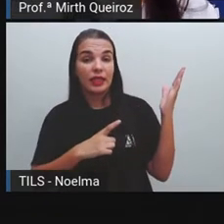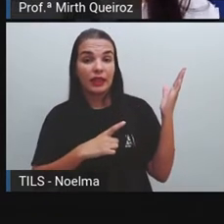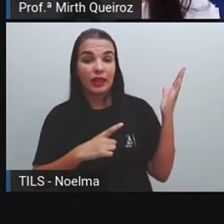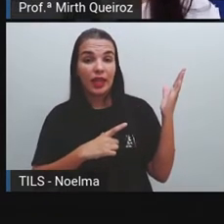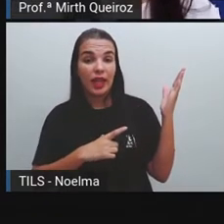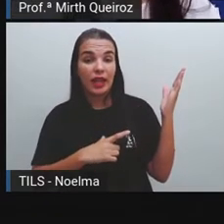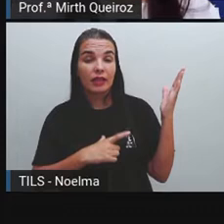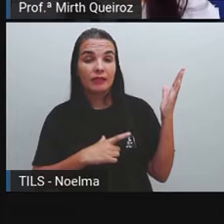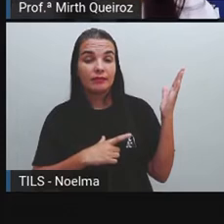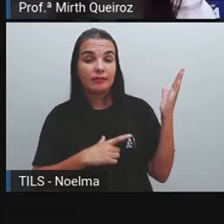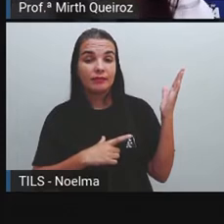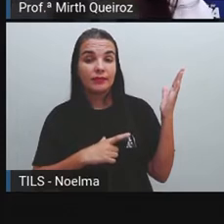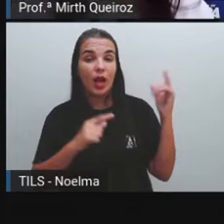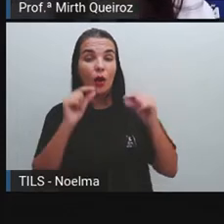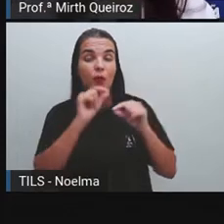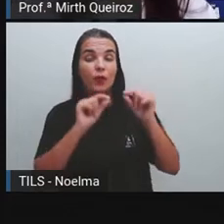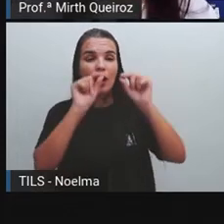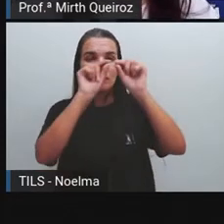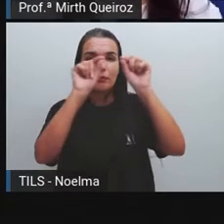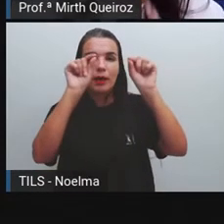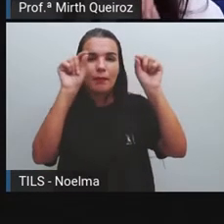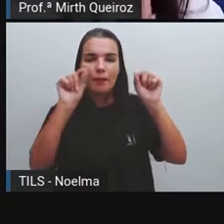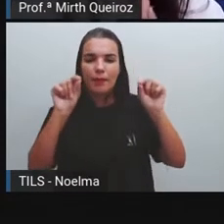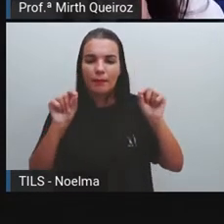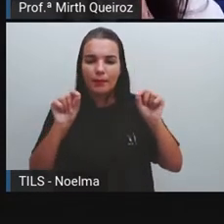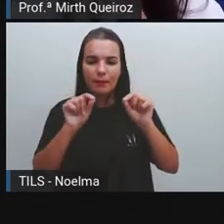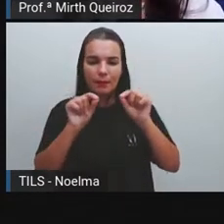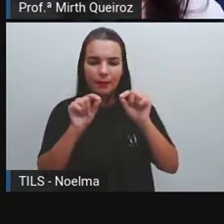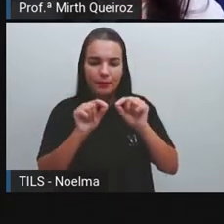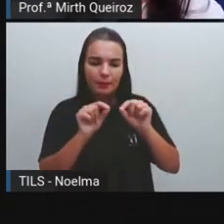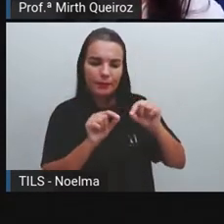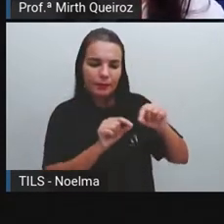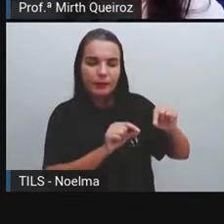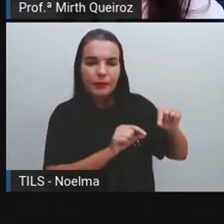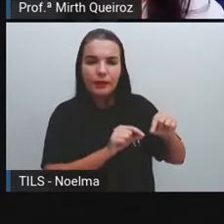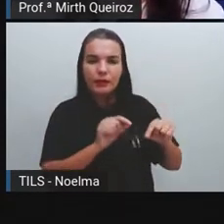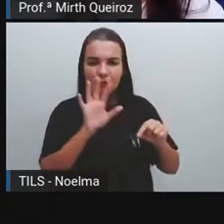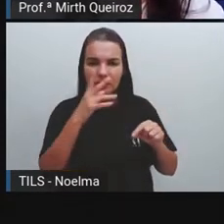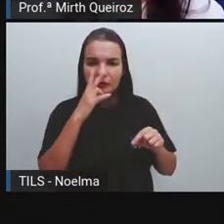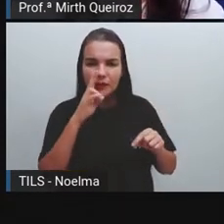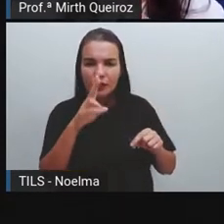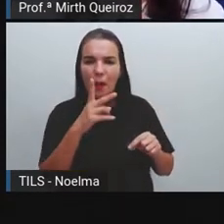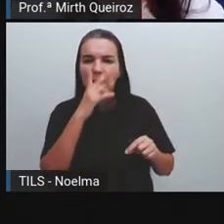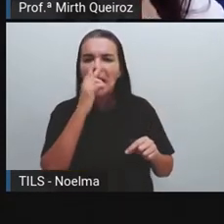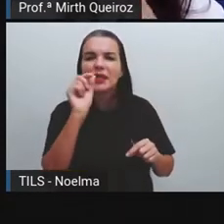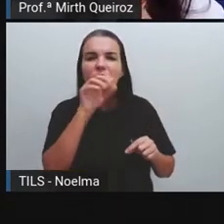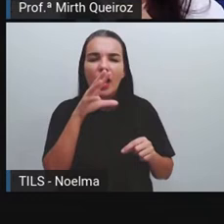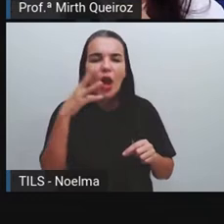linhas, né? Que vai indicar aí coxicho, né? Quando a gente está falando em tom